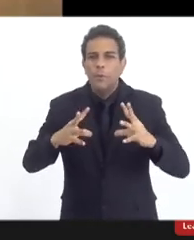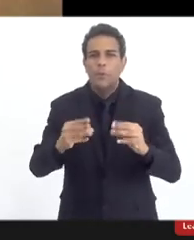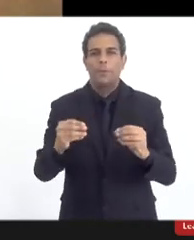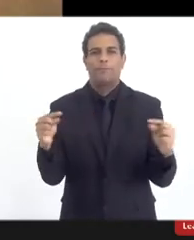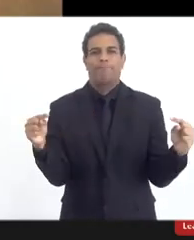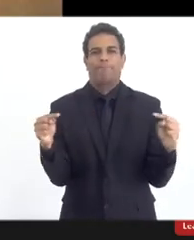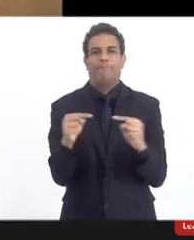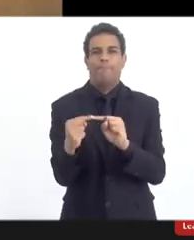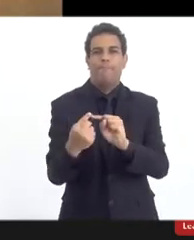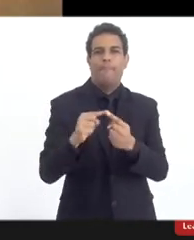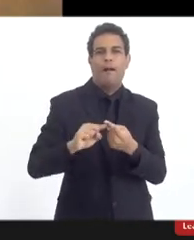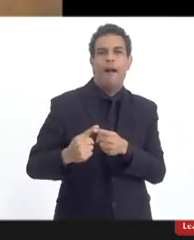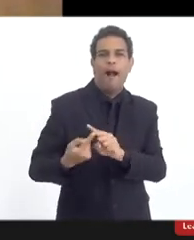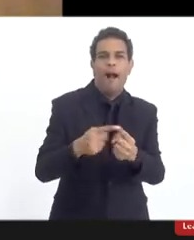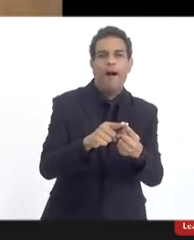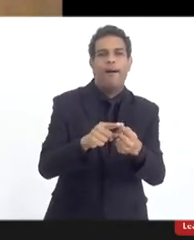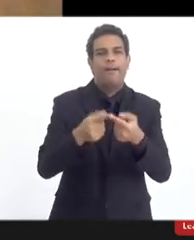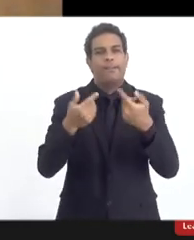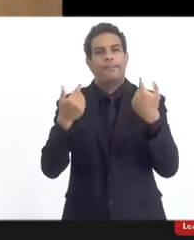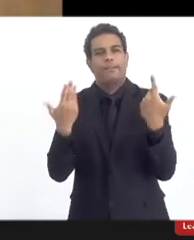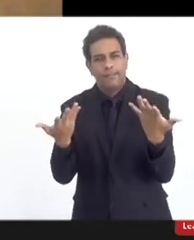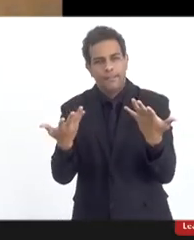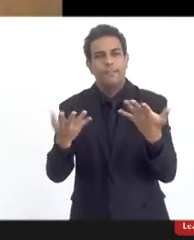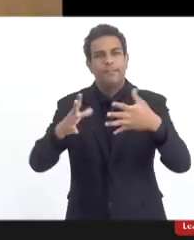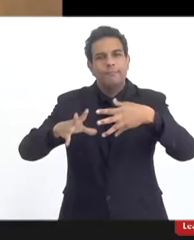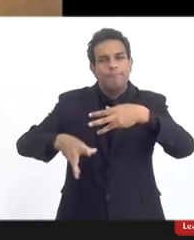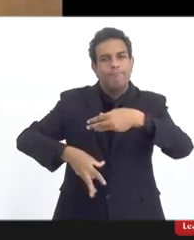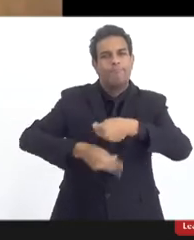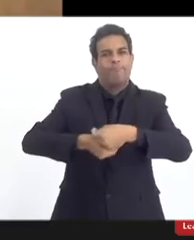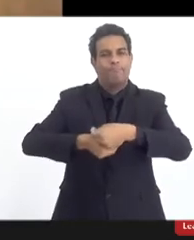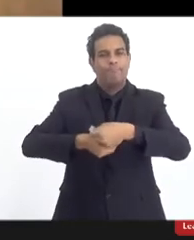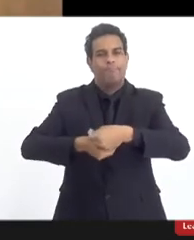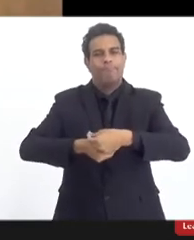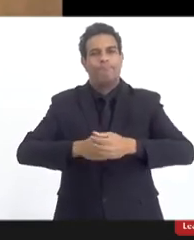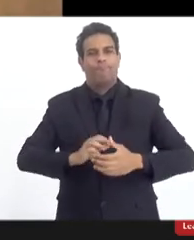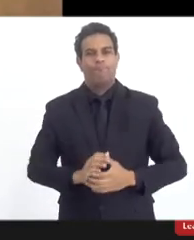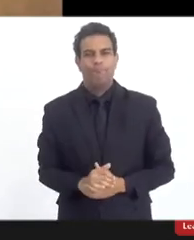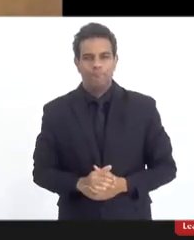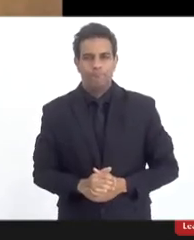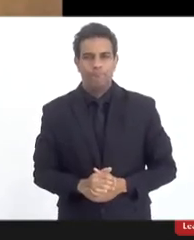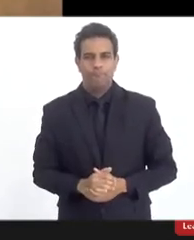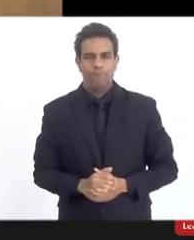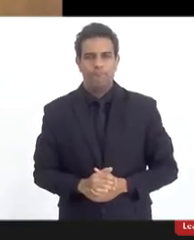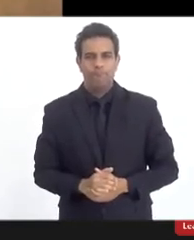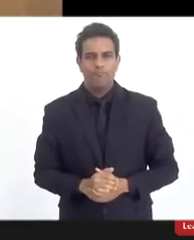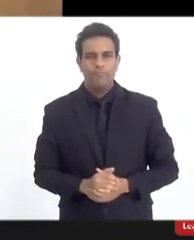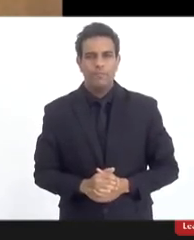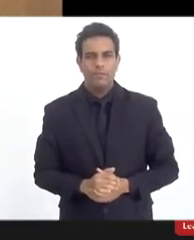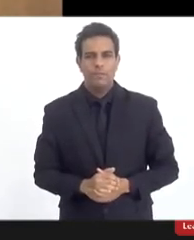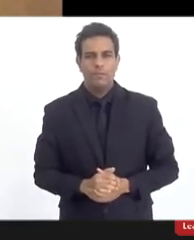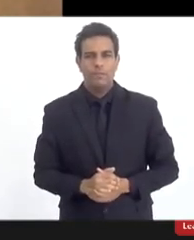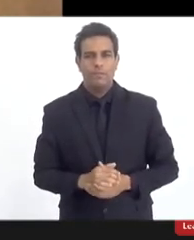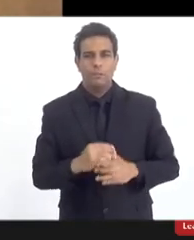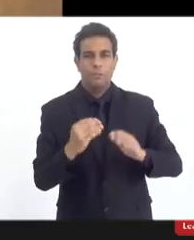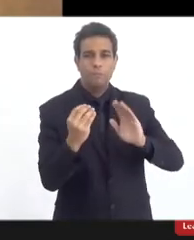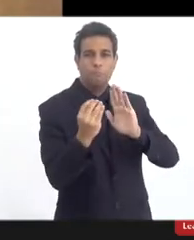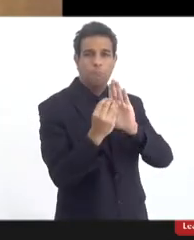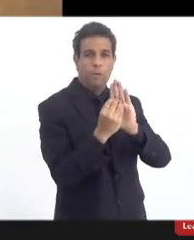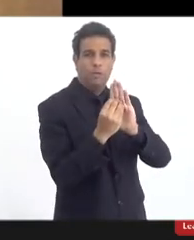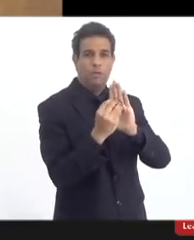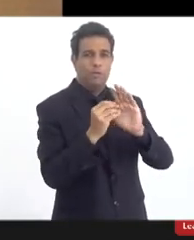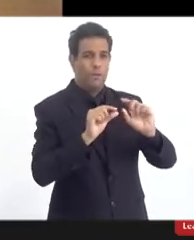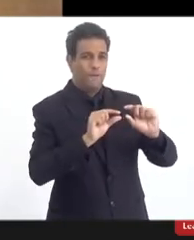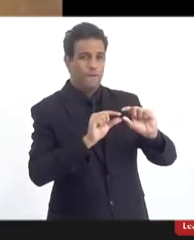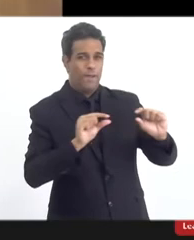Enfim, senhora deputada, por fim, eu cito uma última frase de sua santidade o Papa